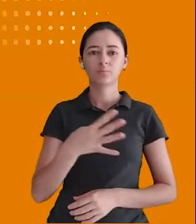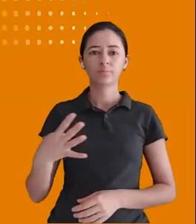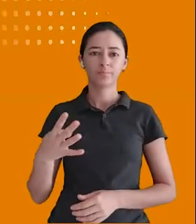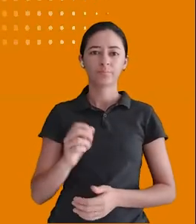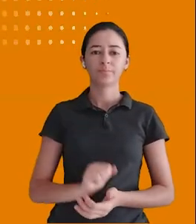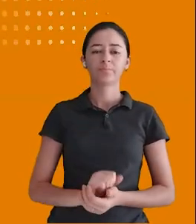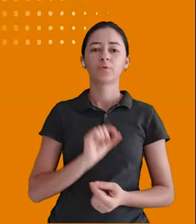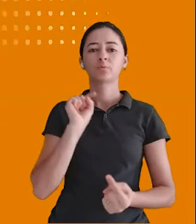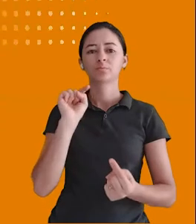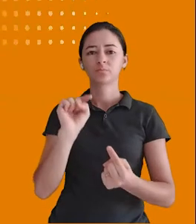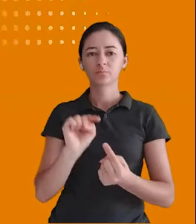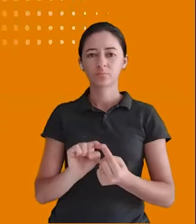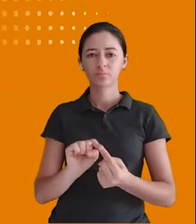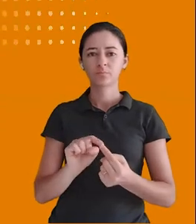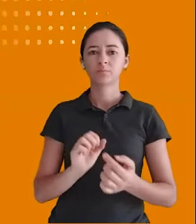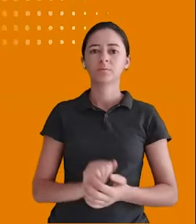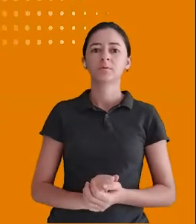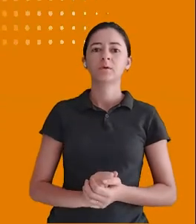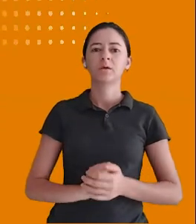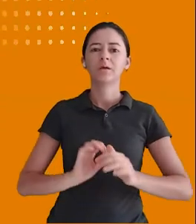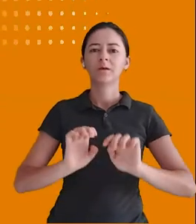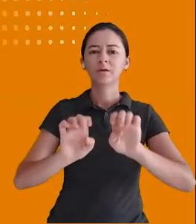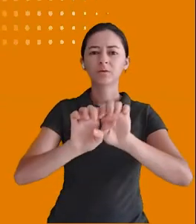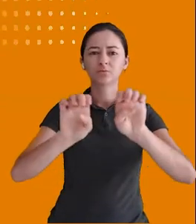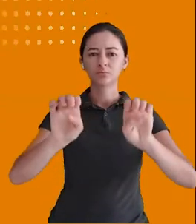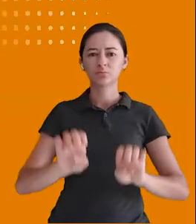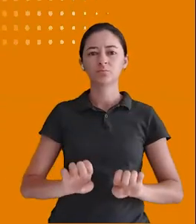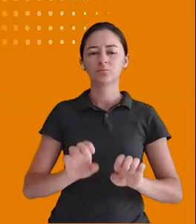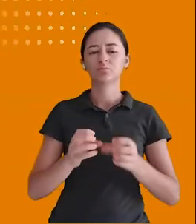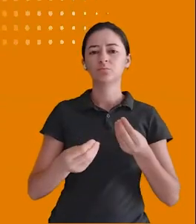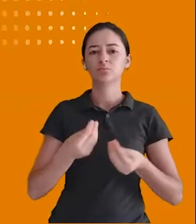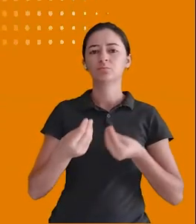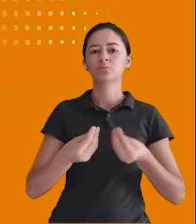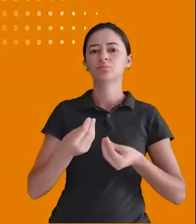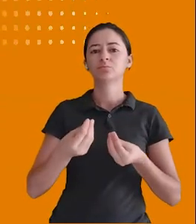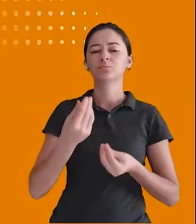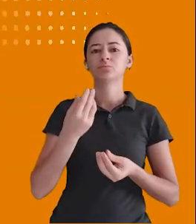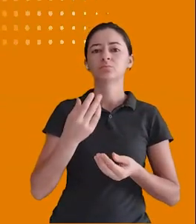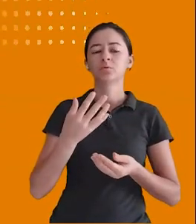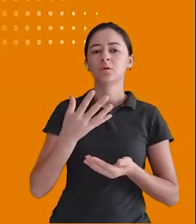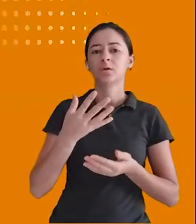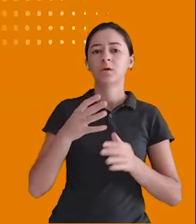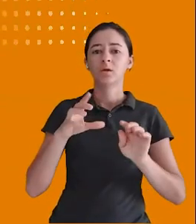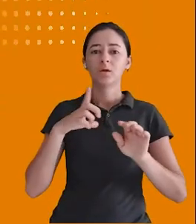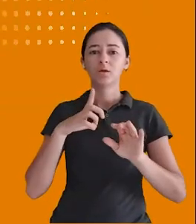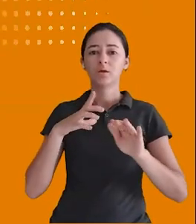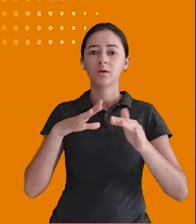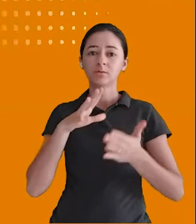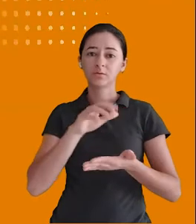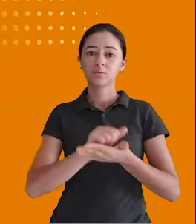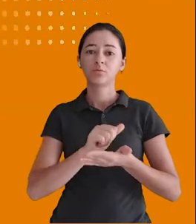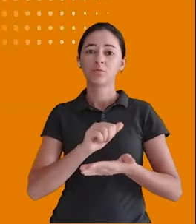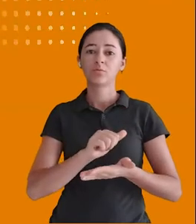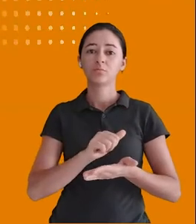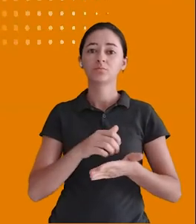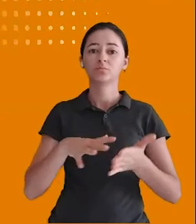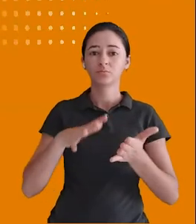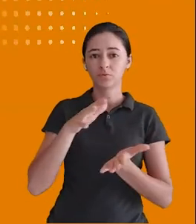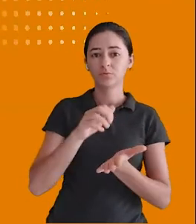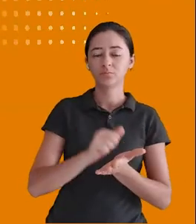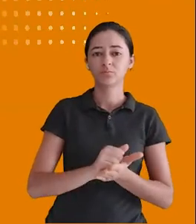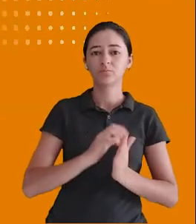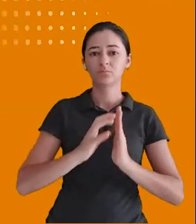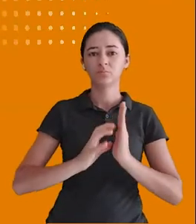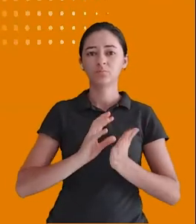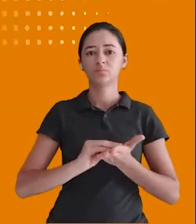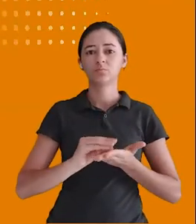criados para criar a estrutura de armazenamento do banco de dados E não os registros Então com esses comandos nós